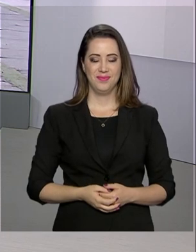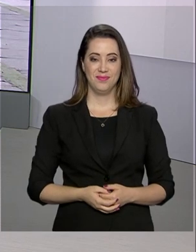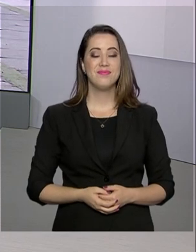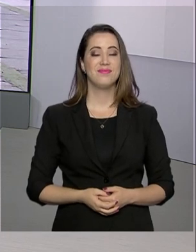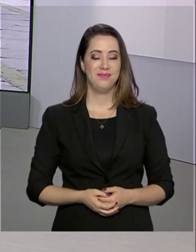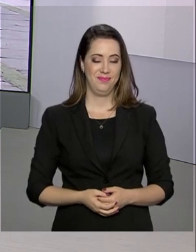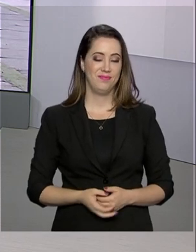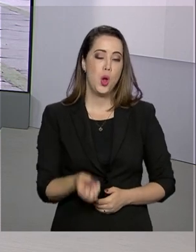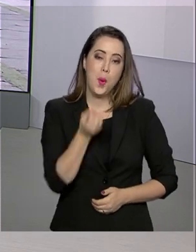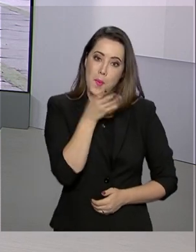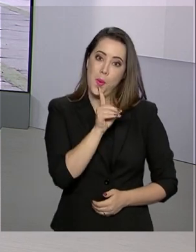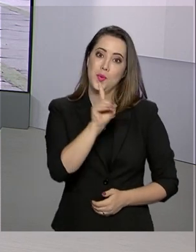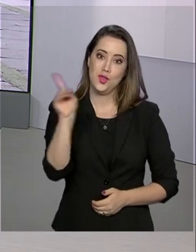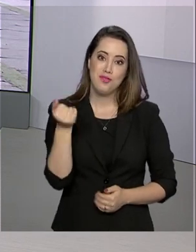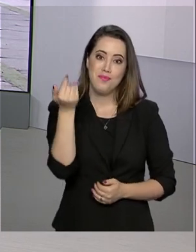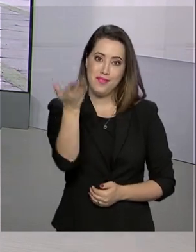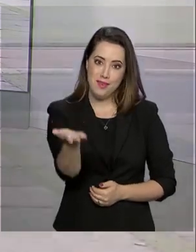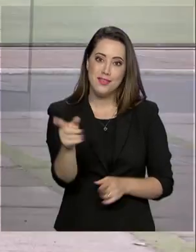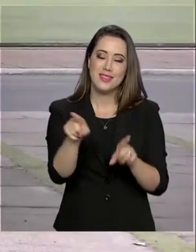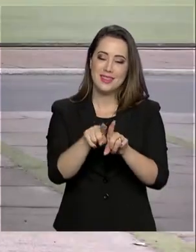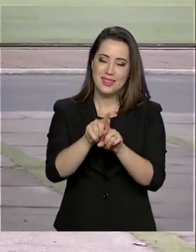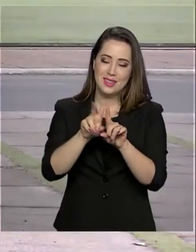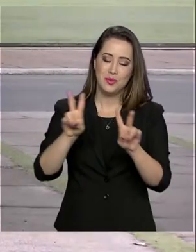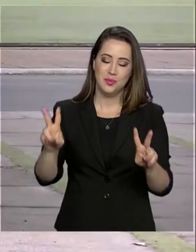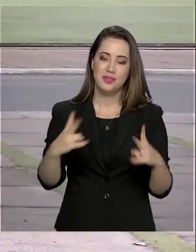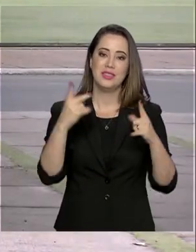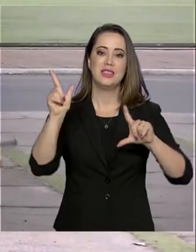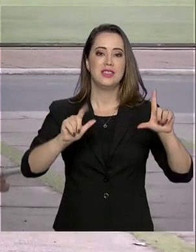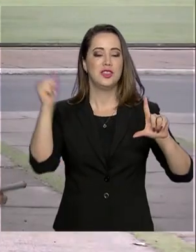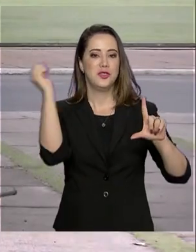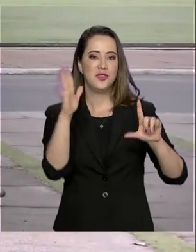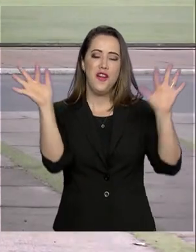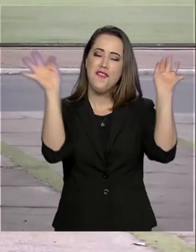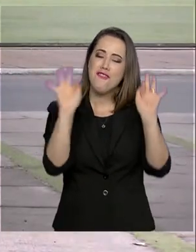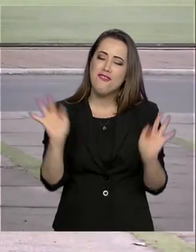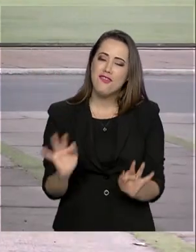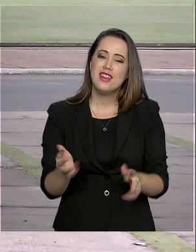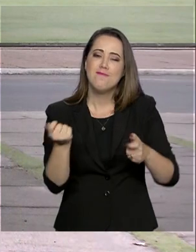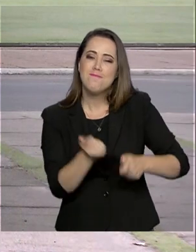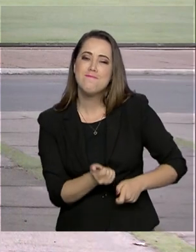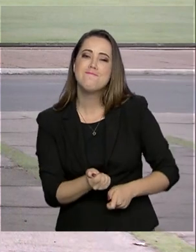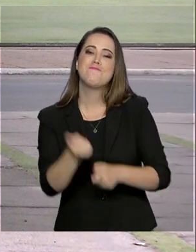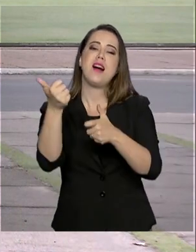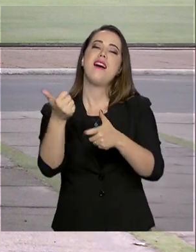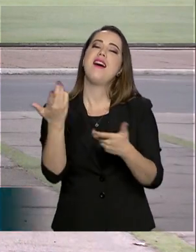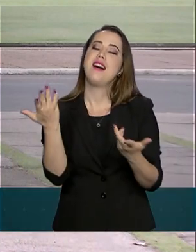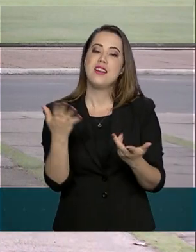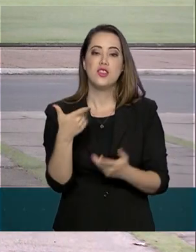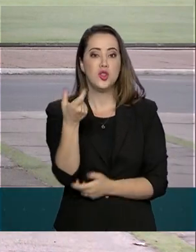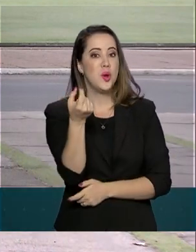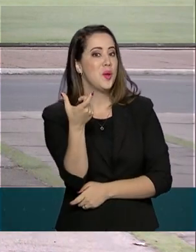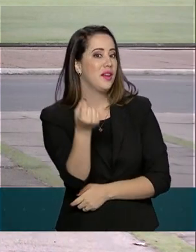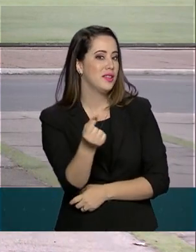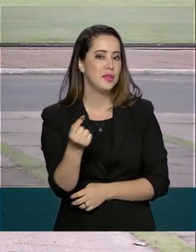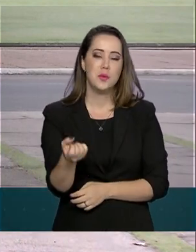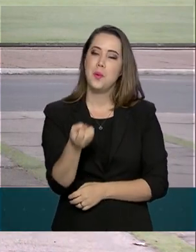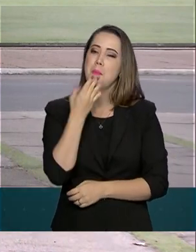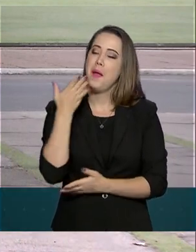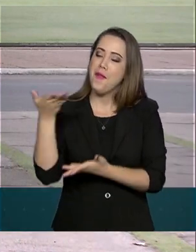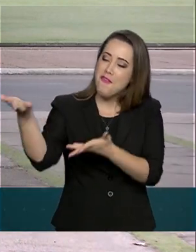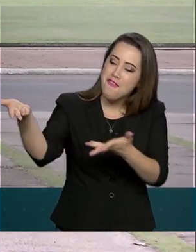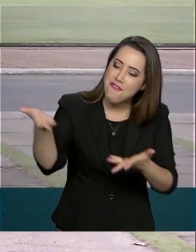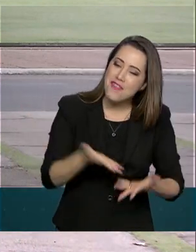Bom dia pra você, Renata. Bom dia pra você que acompanha a TV Brasil. E feliz ano novo pra todo mundo. Que 2020 seja muito bem-vindo.